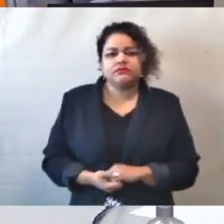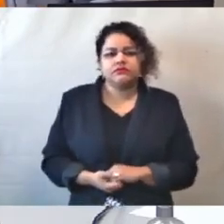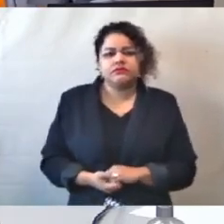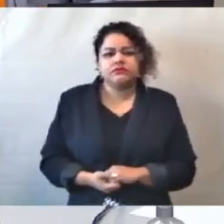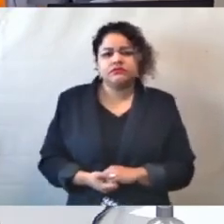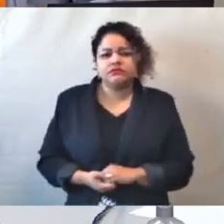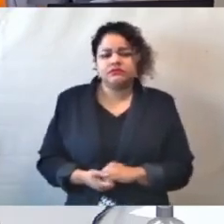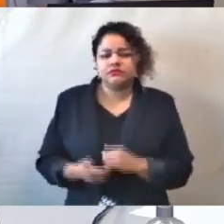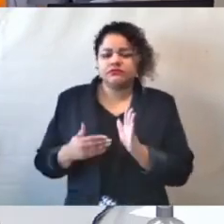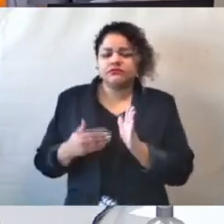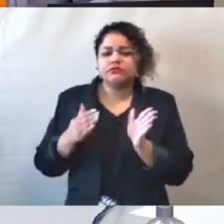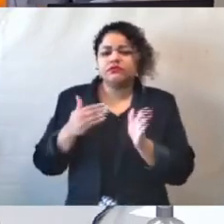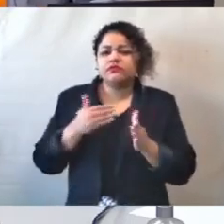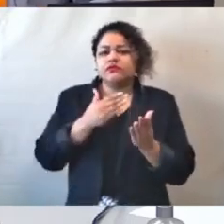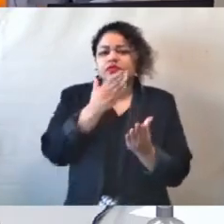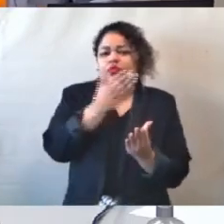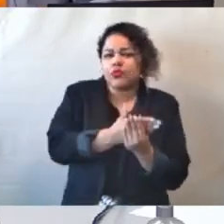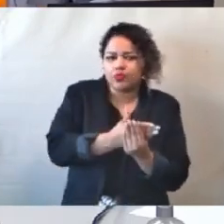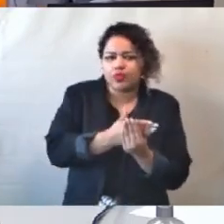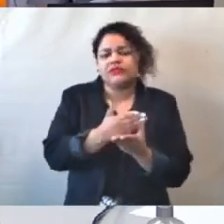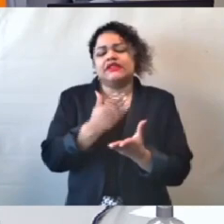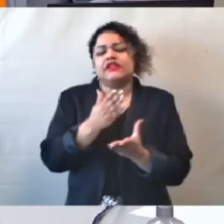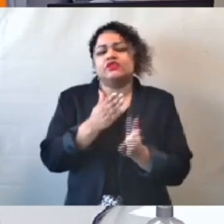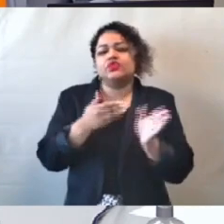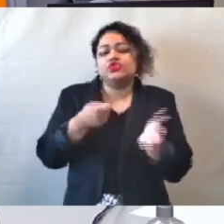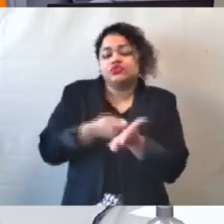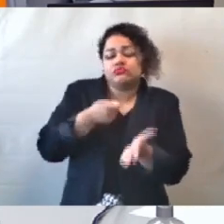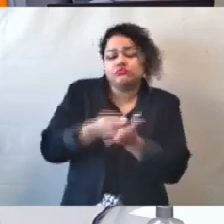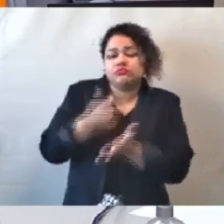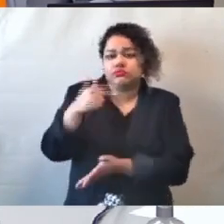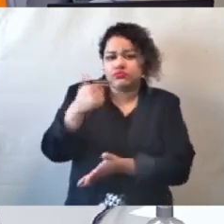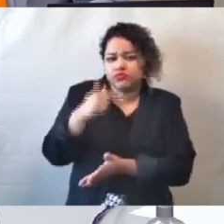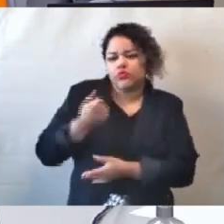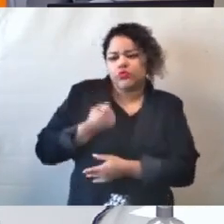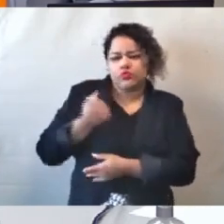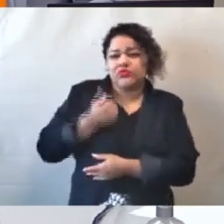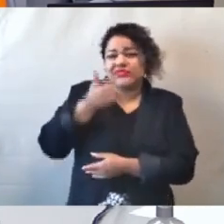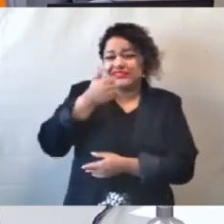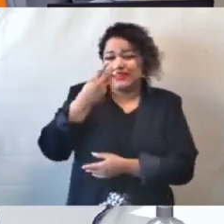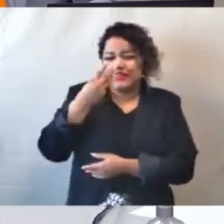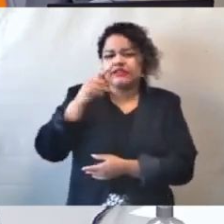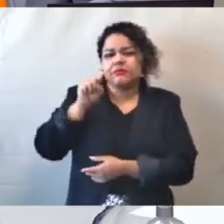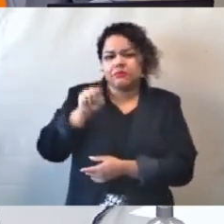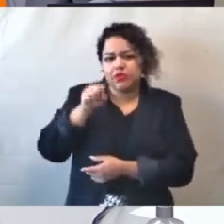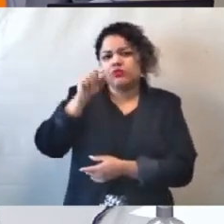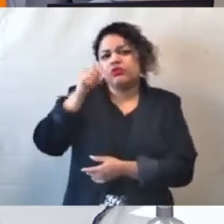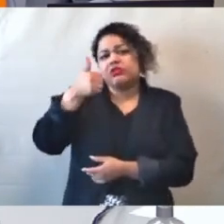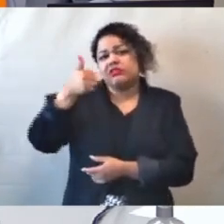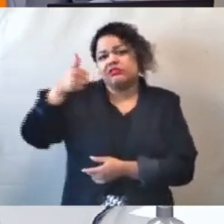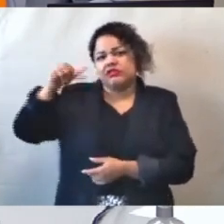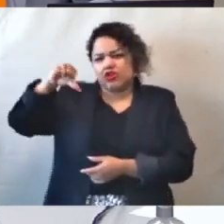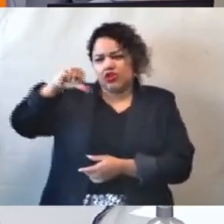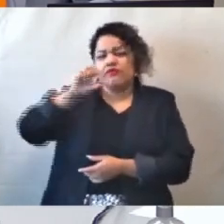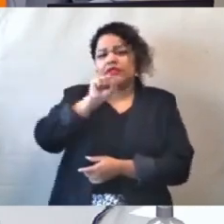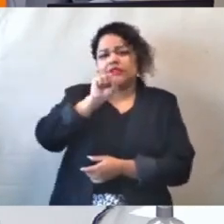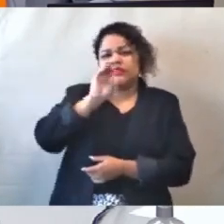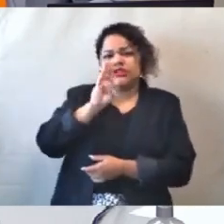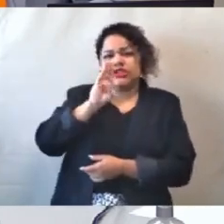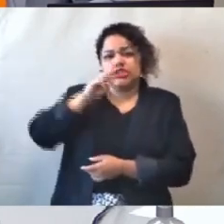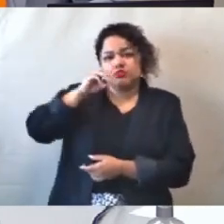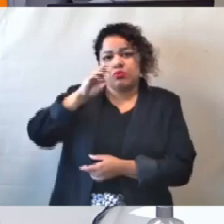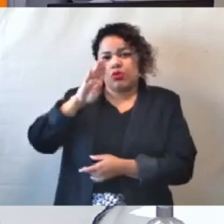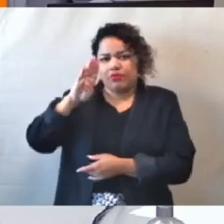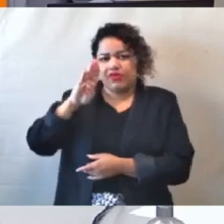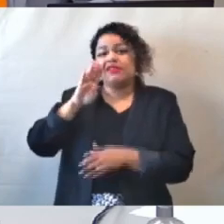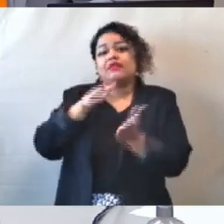licitação número 13.019, de 2023, da SMOB, publicado em 6 de fevereiro de 2024,